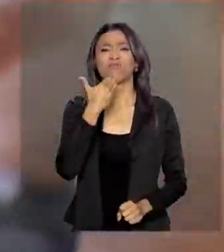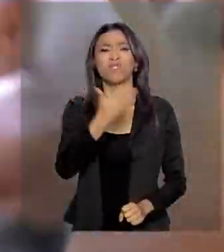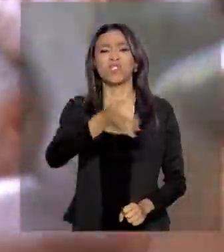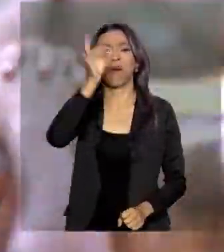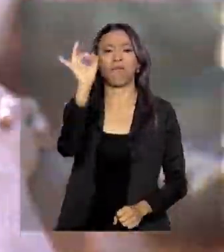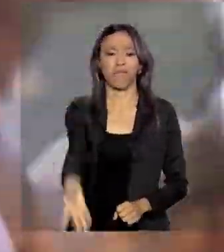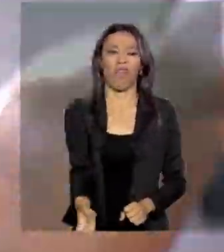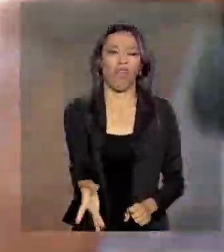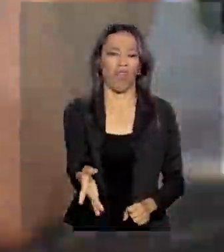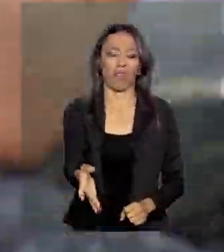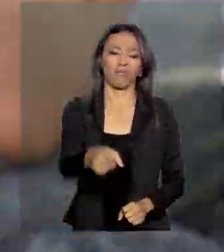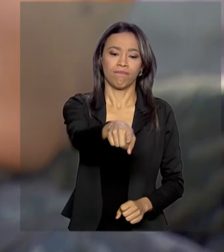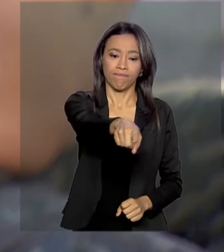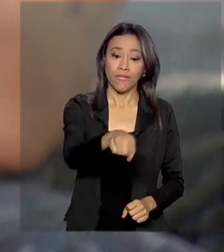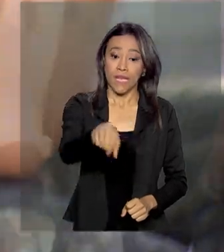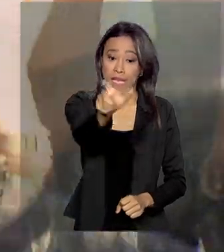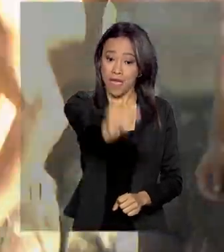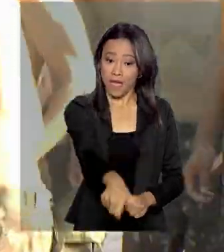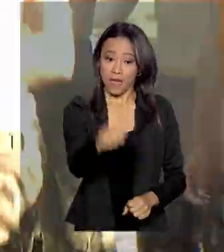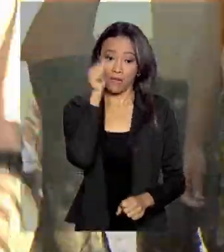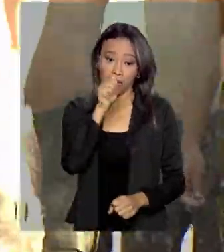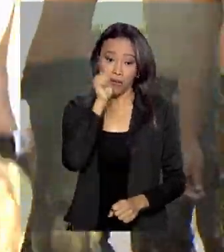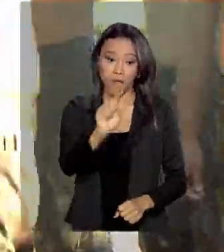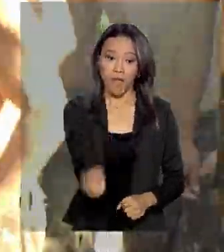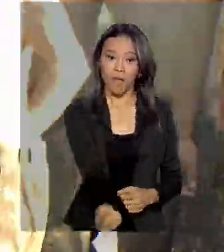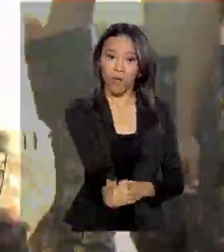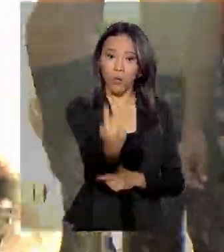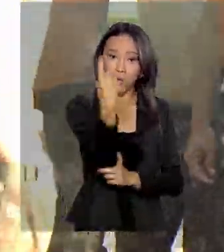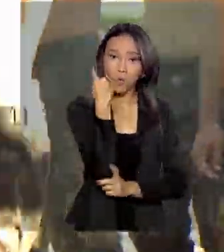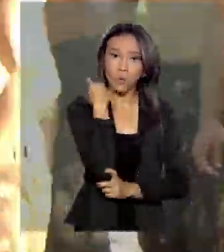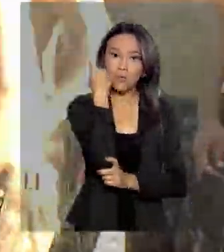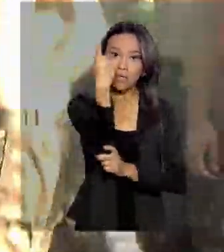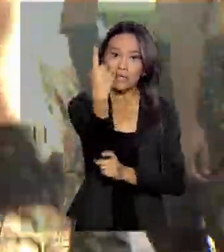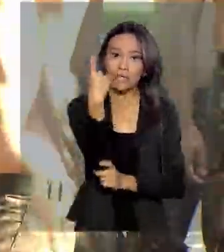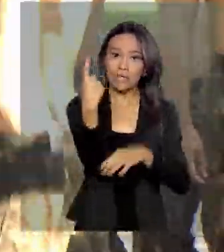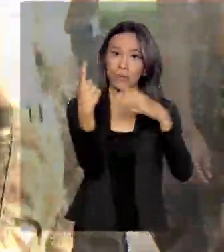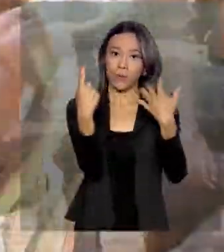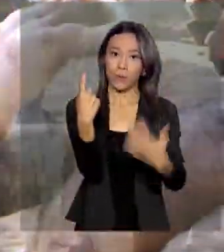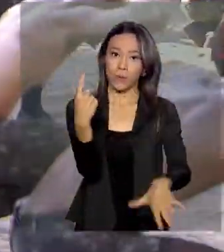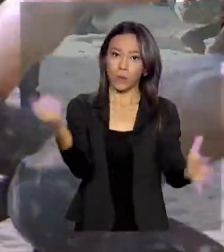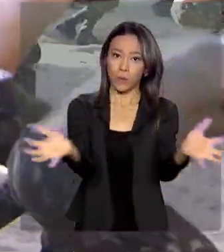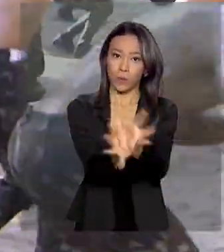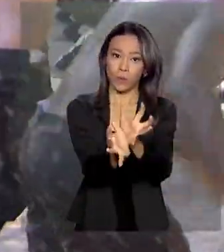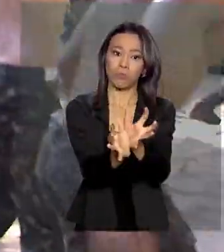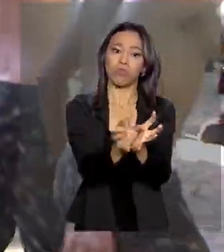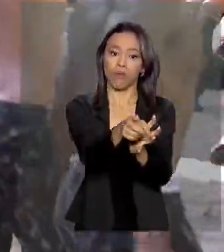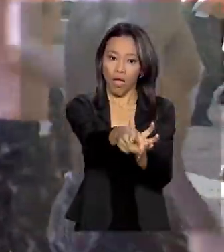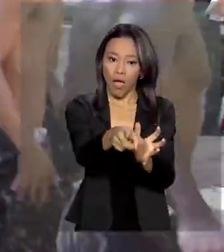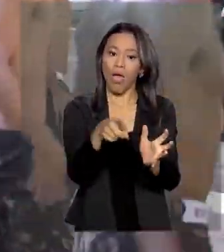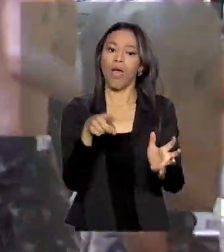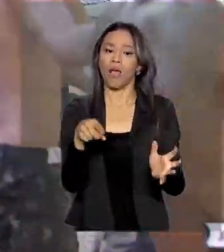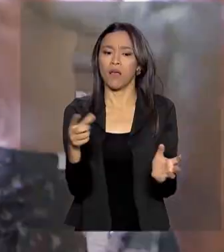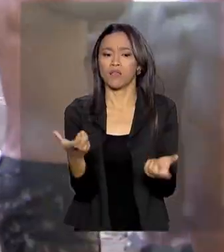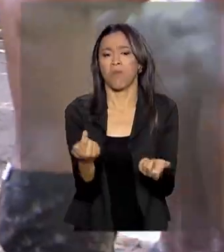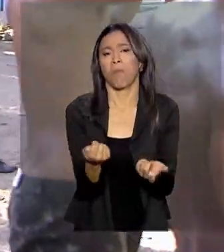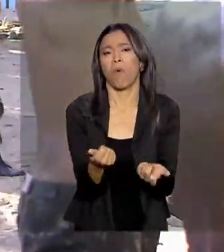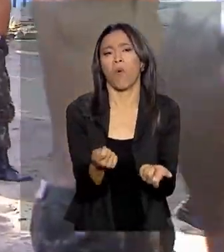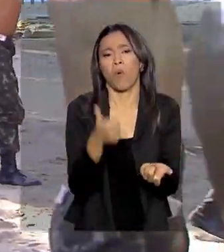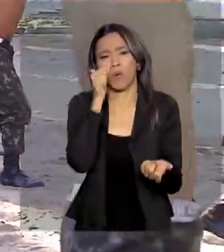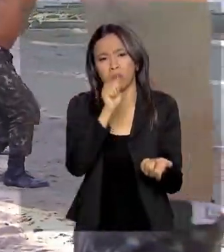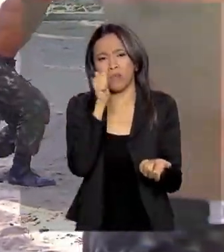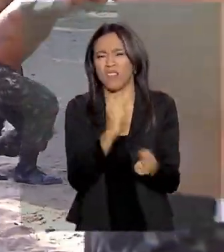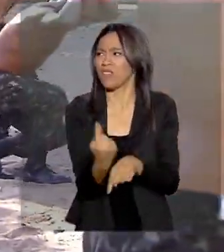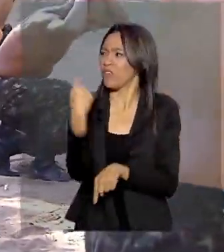A terceiro sargento, Marcele, é a única representante feminina do grupo. Apesar de ainda ser em minoria, desde